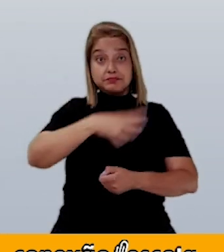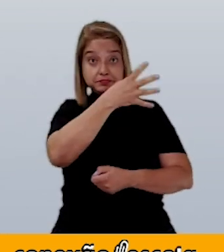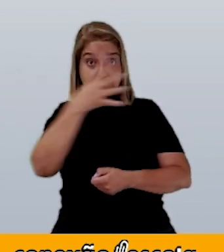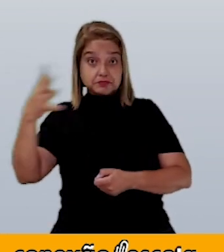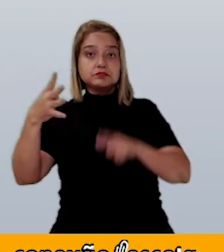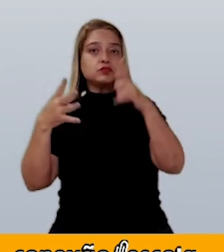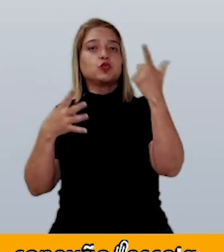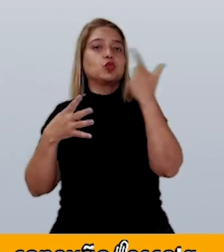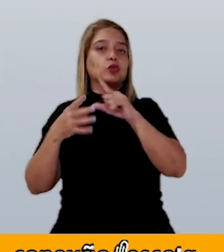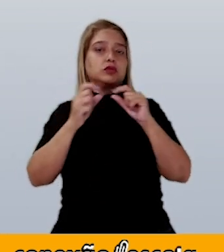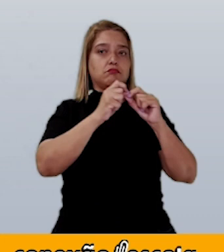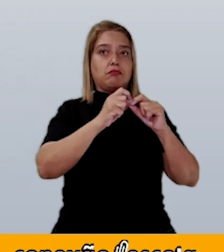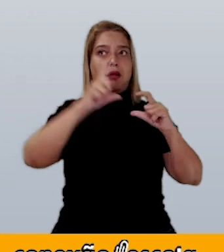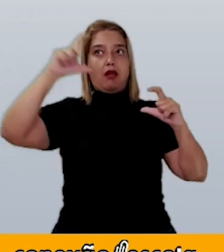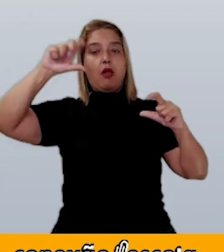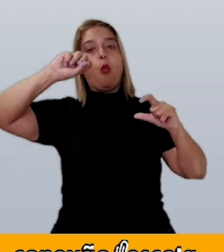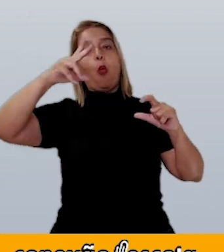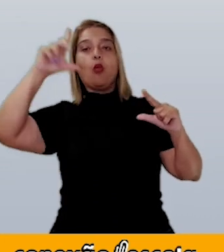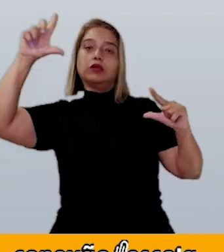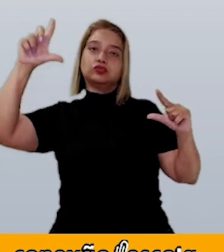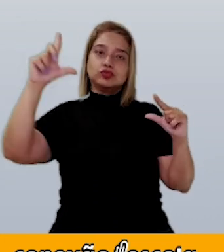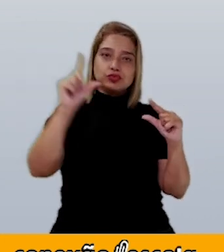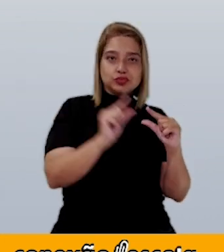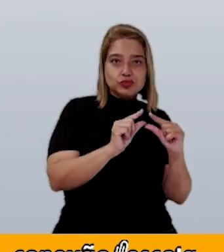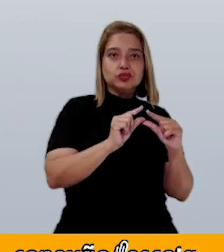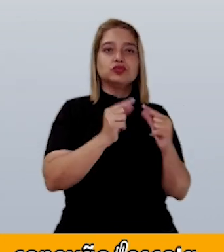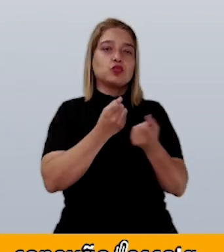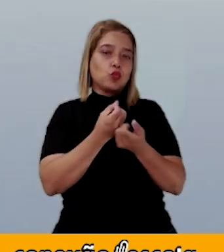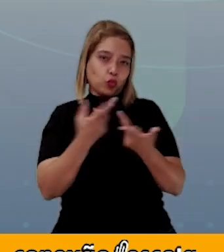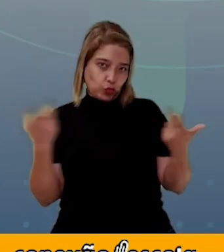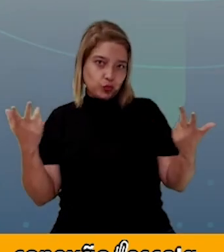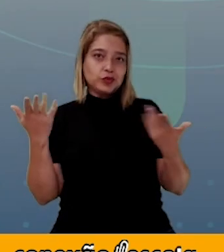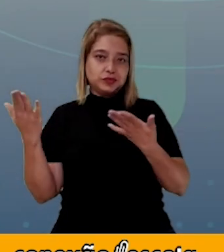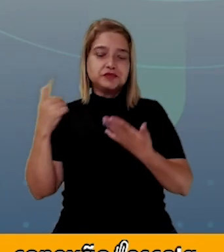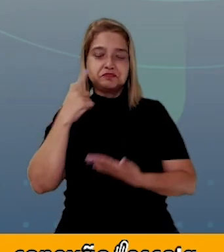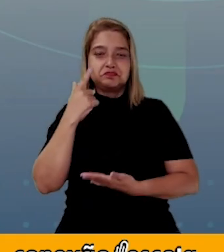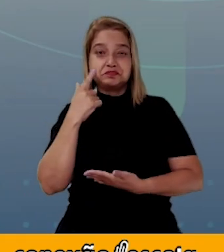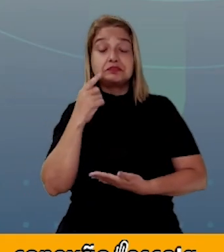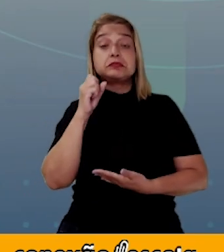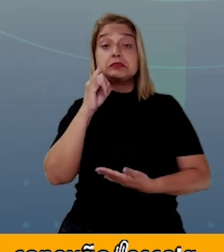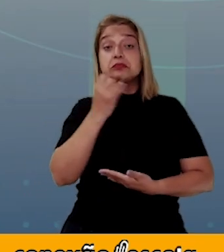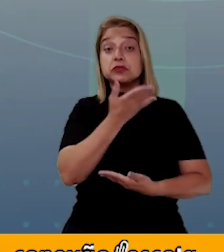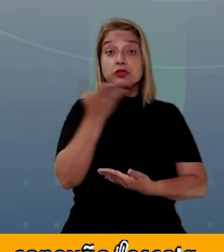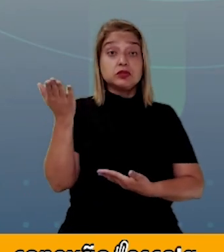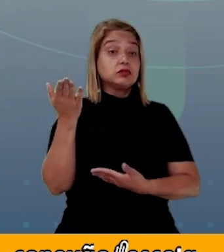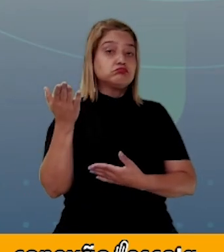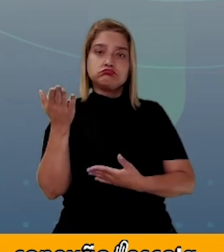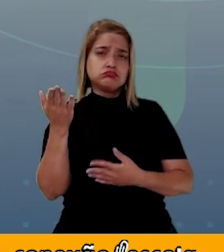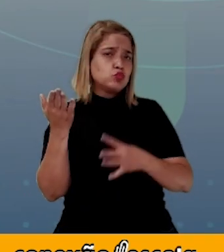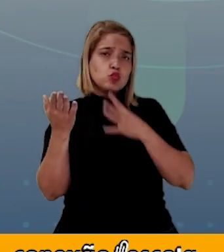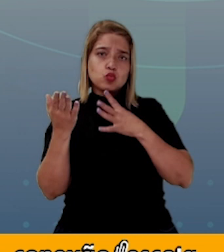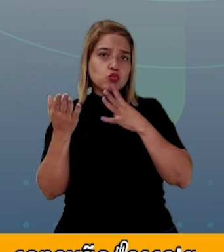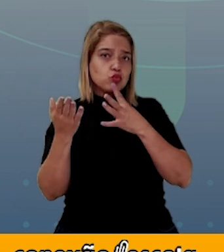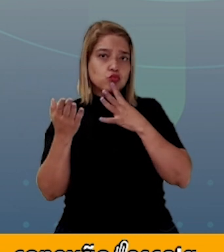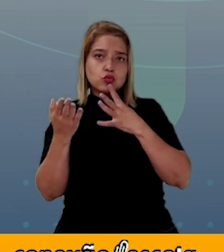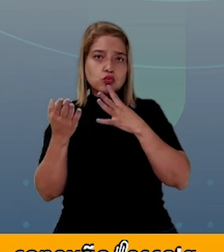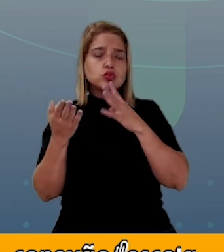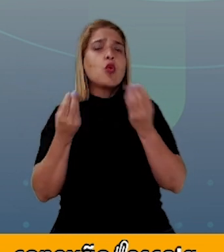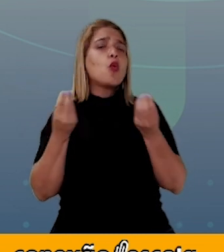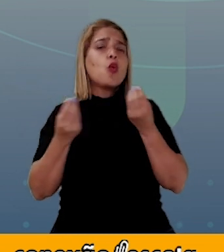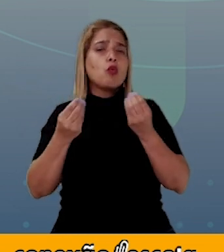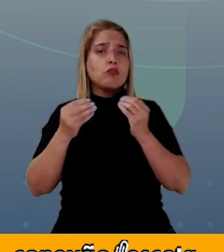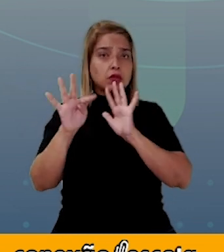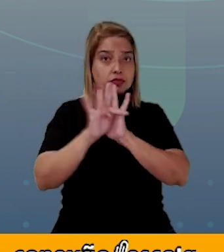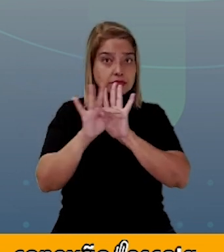para ampliar e reduzir algumas figuras. Se você ainda não conhece essa